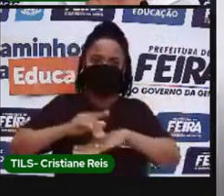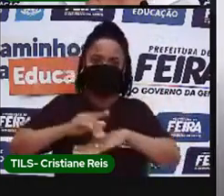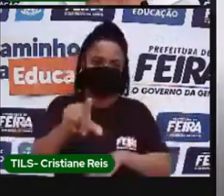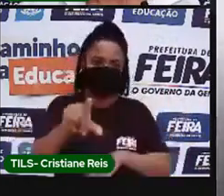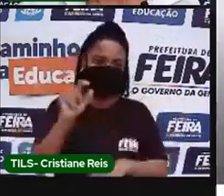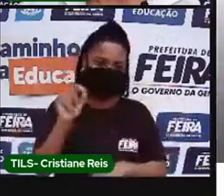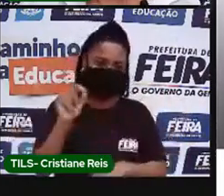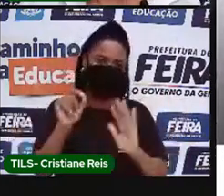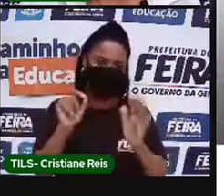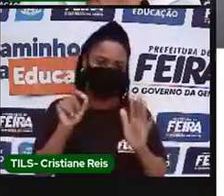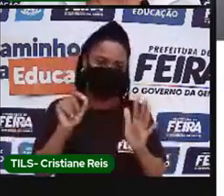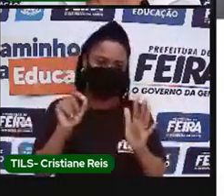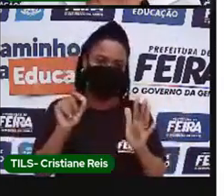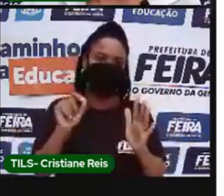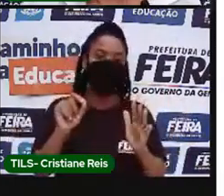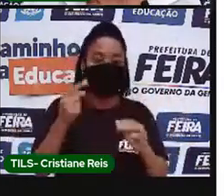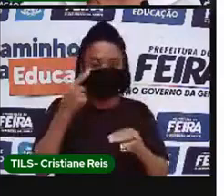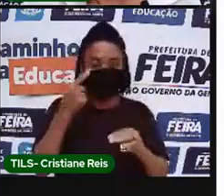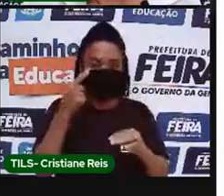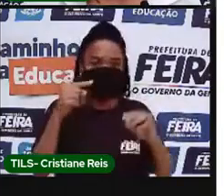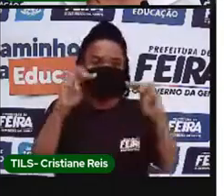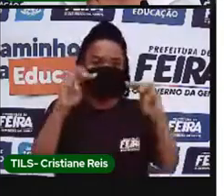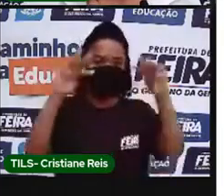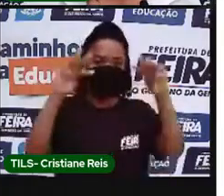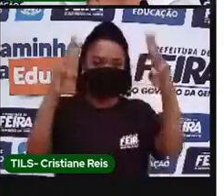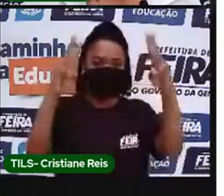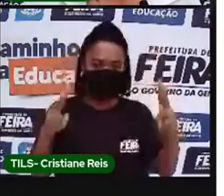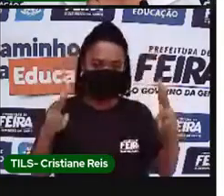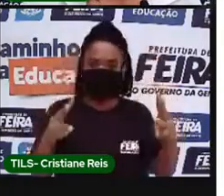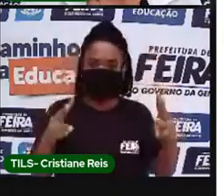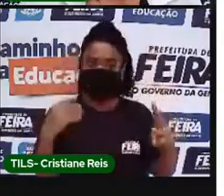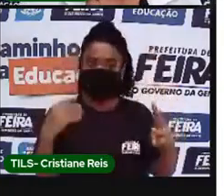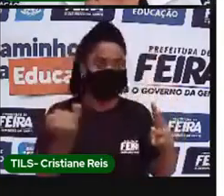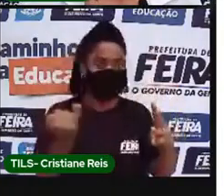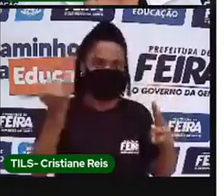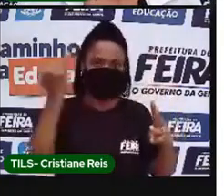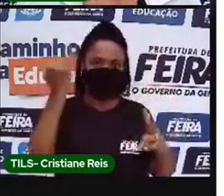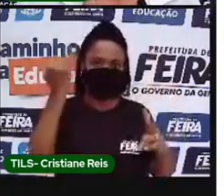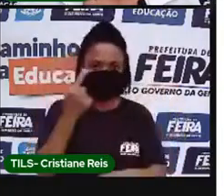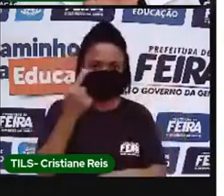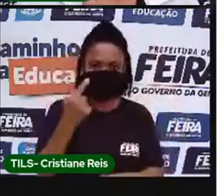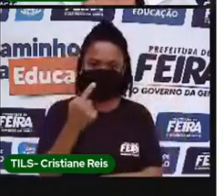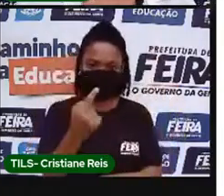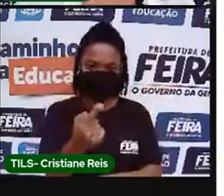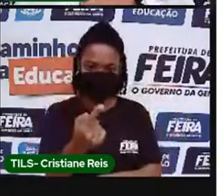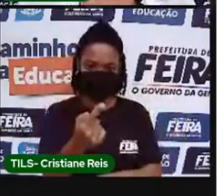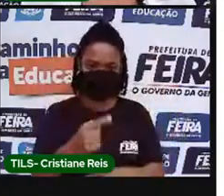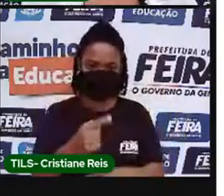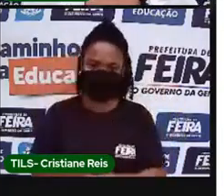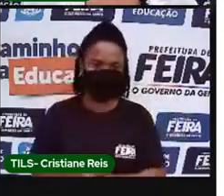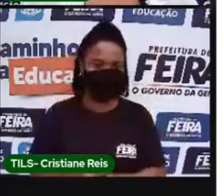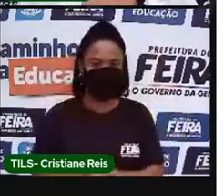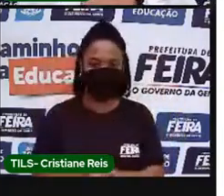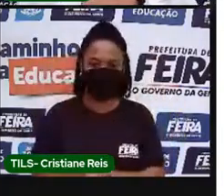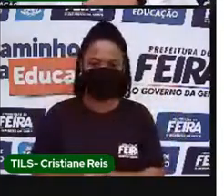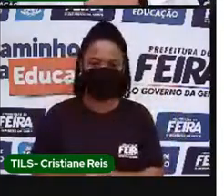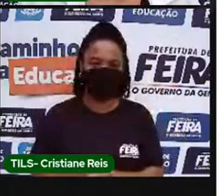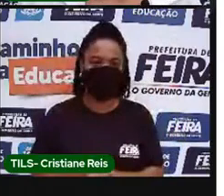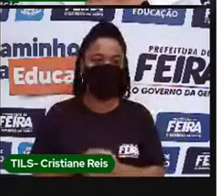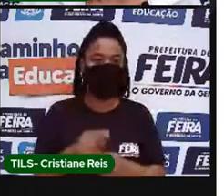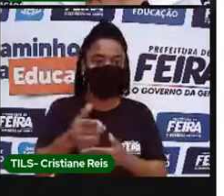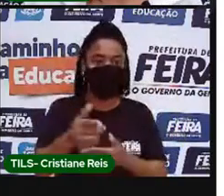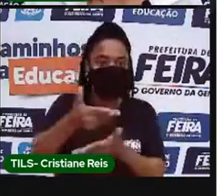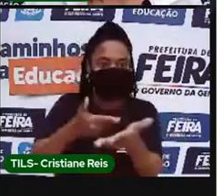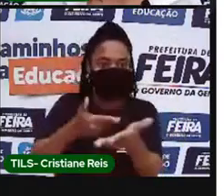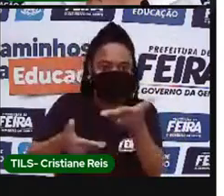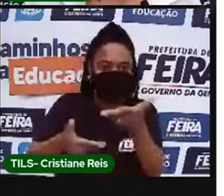vocês conheçam uma das ferramentas que nós temos aqui de interação para que a